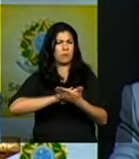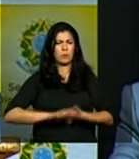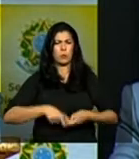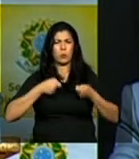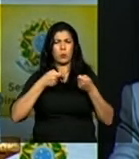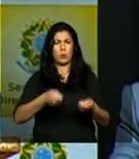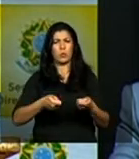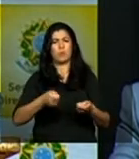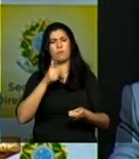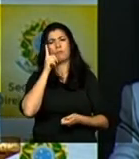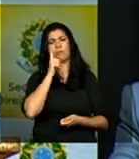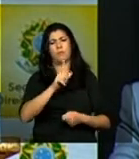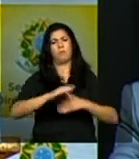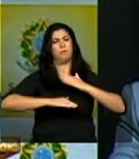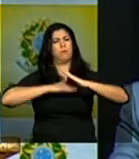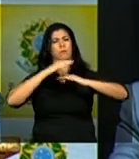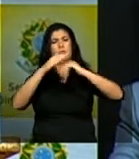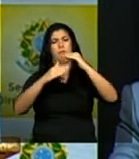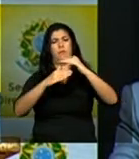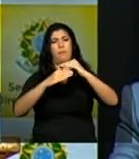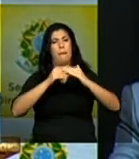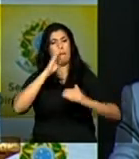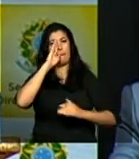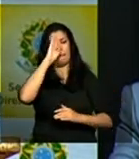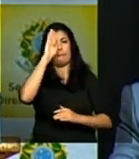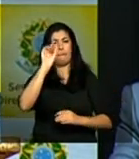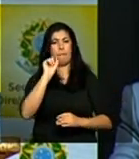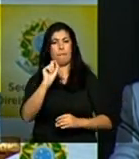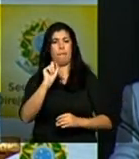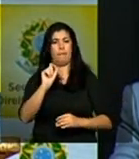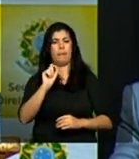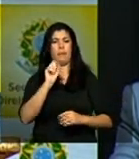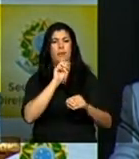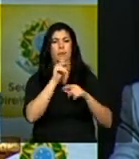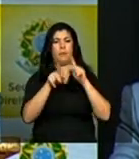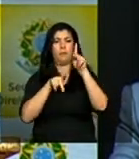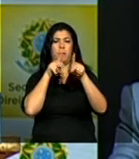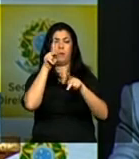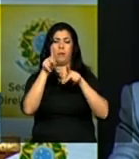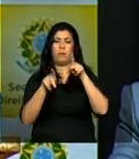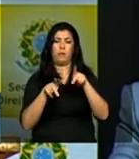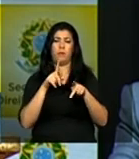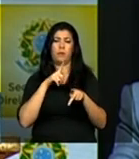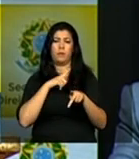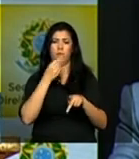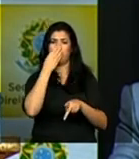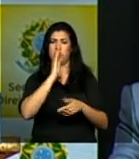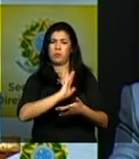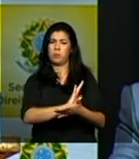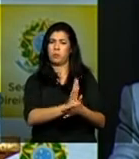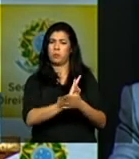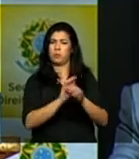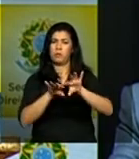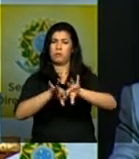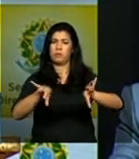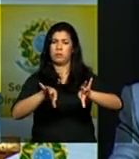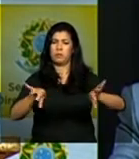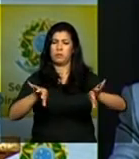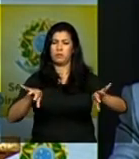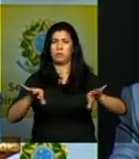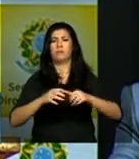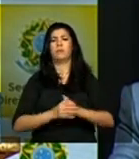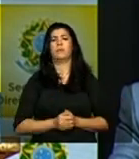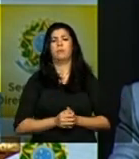trouxe avanços principalmente para as populações excluídas para as populações